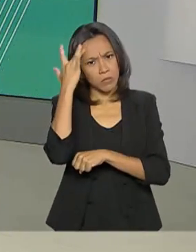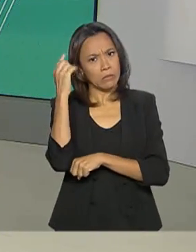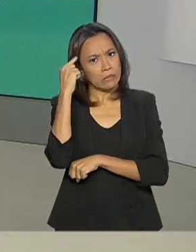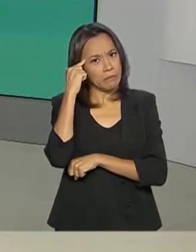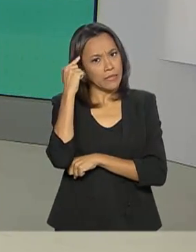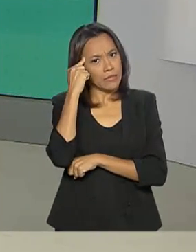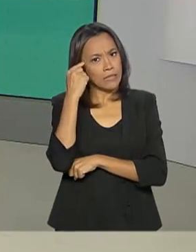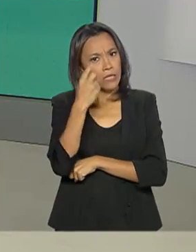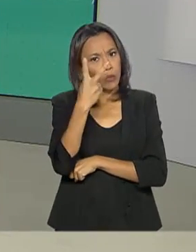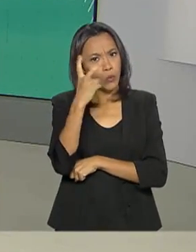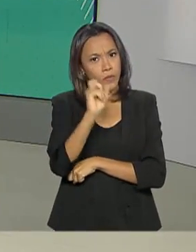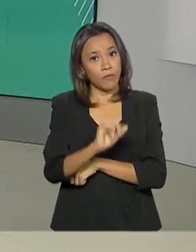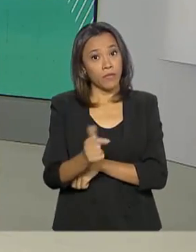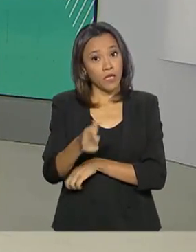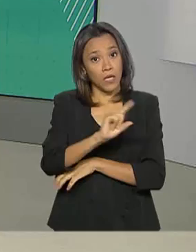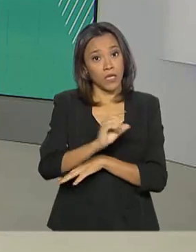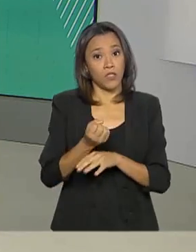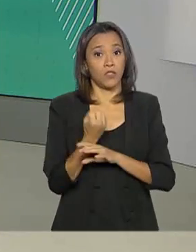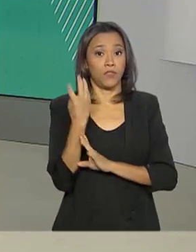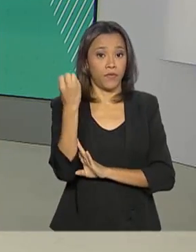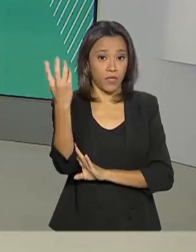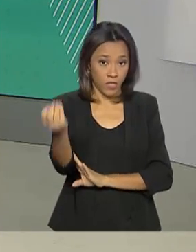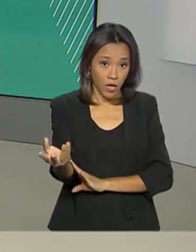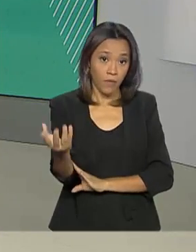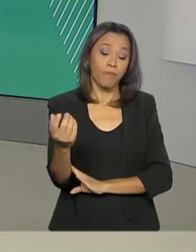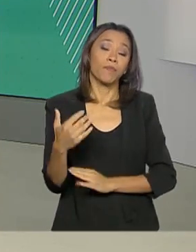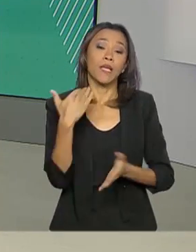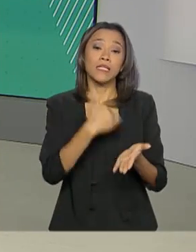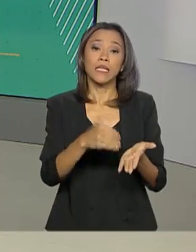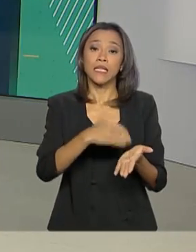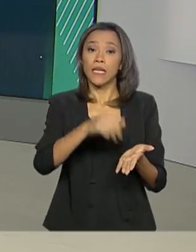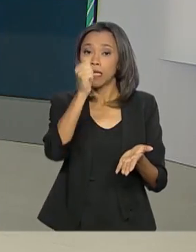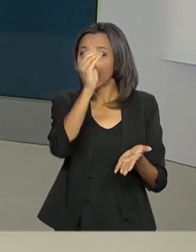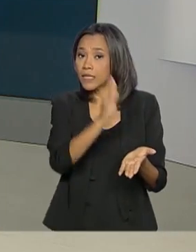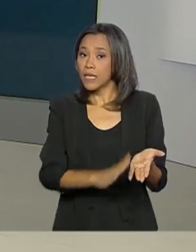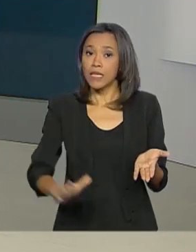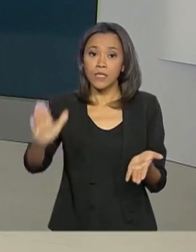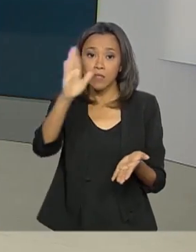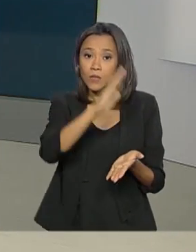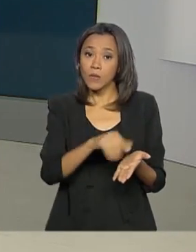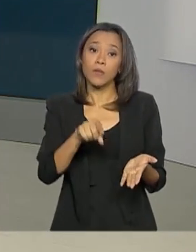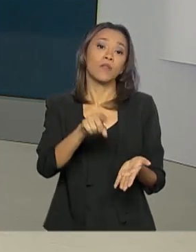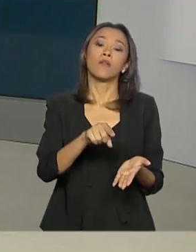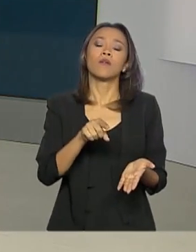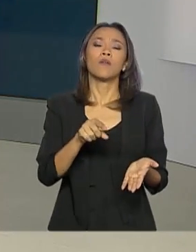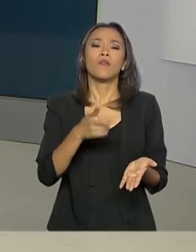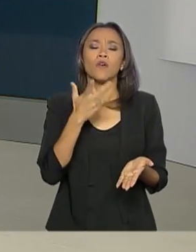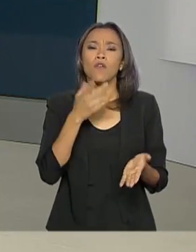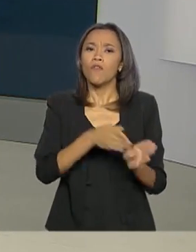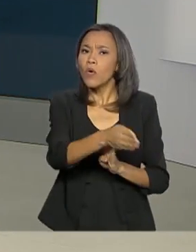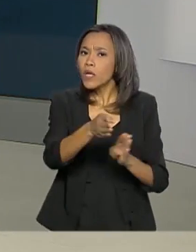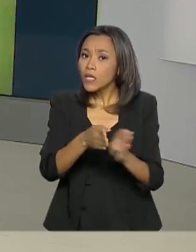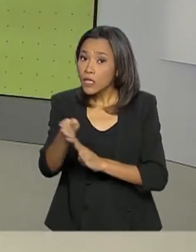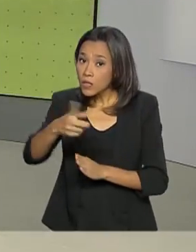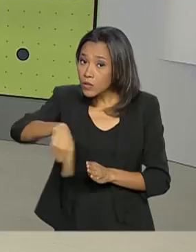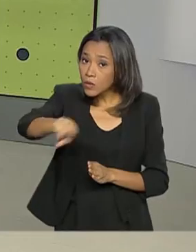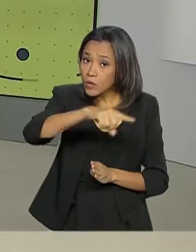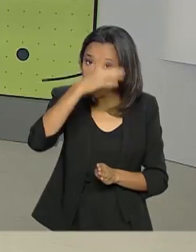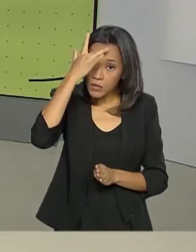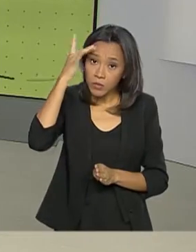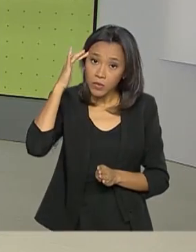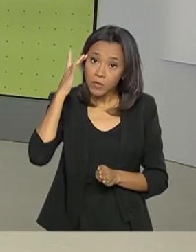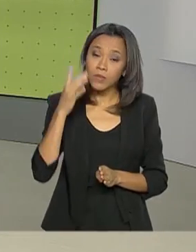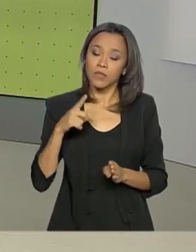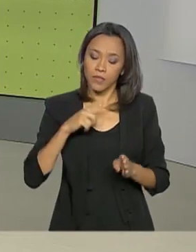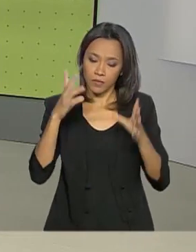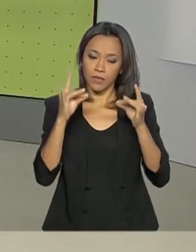duas vezes antes de viajar. A Secretaria Nacional do Consumidor divulgou orientações aos passageiros. A Alessandra Lago